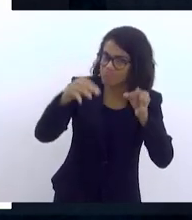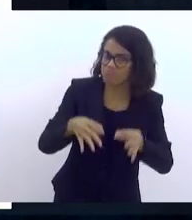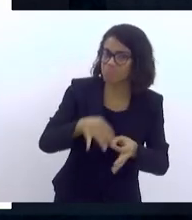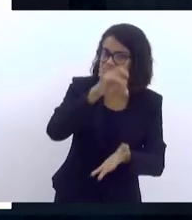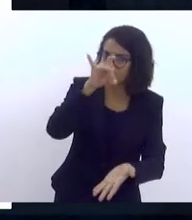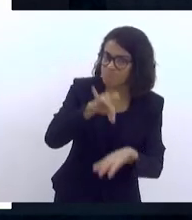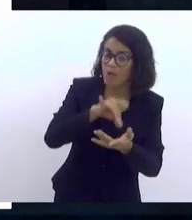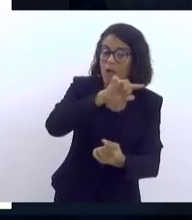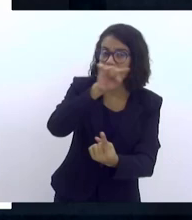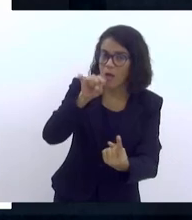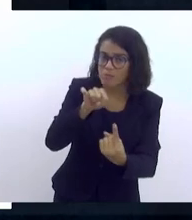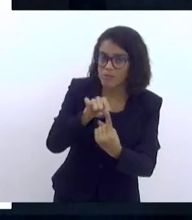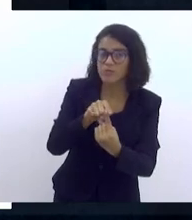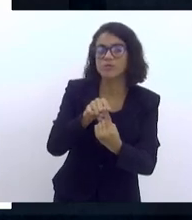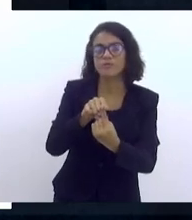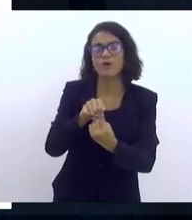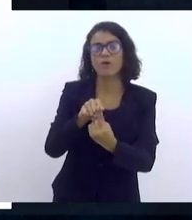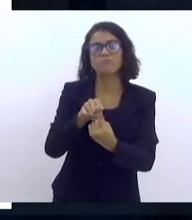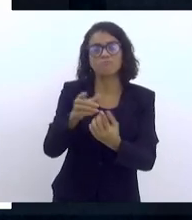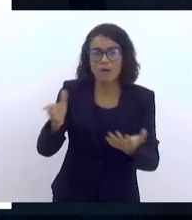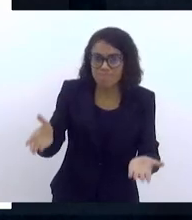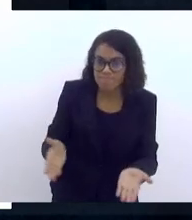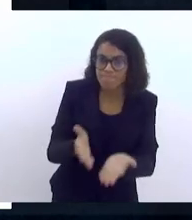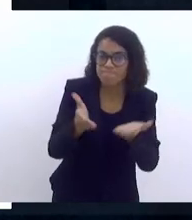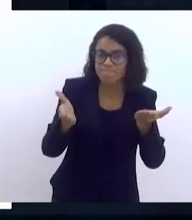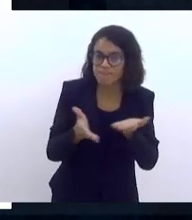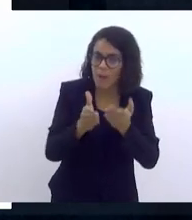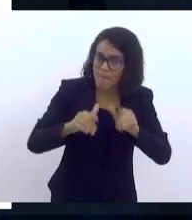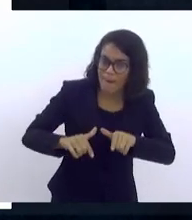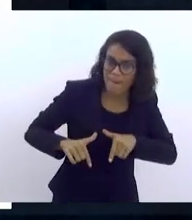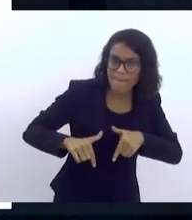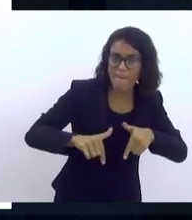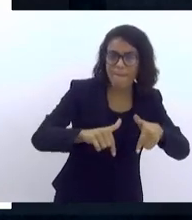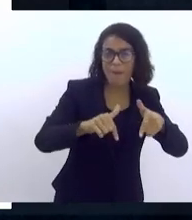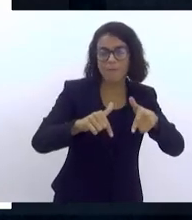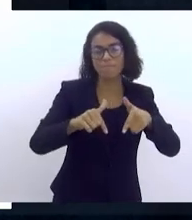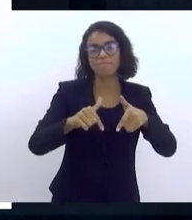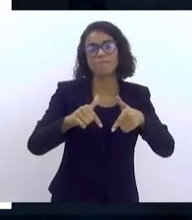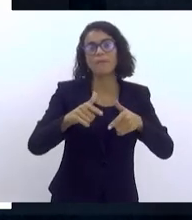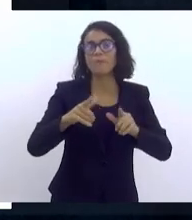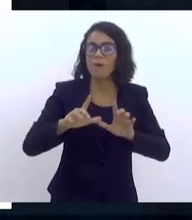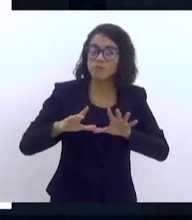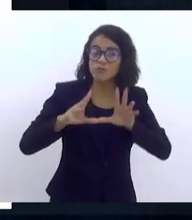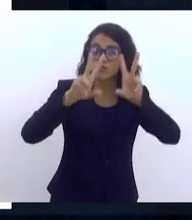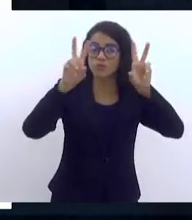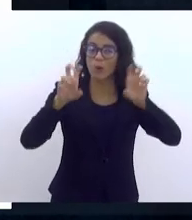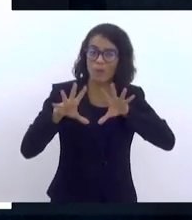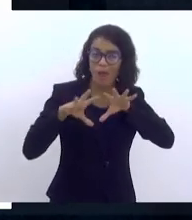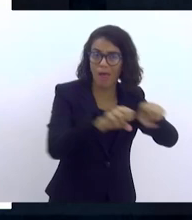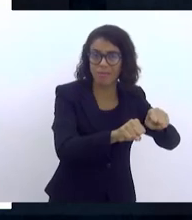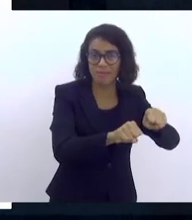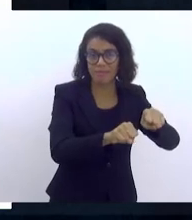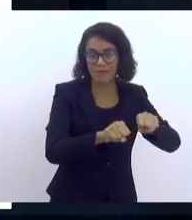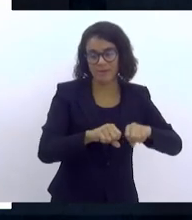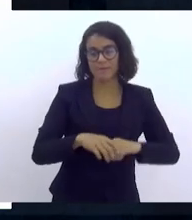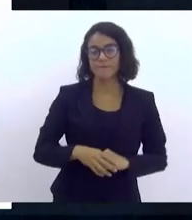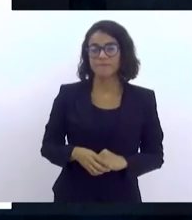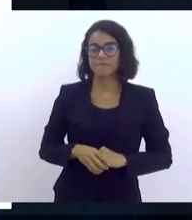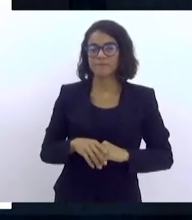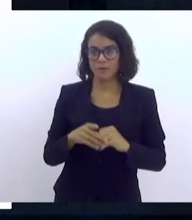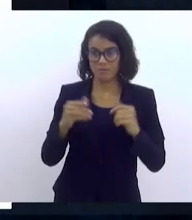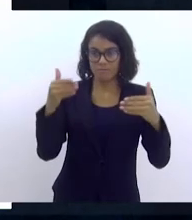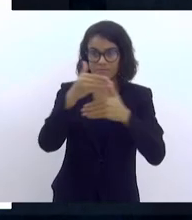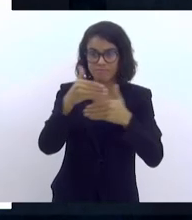e objetivas a serem implementadas de modo a enfrentar a questão dos ataques. Pode passar, por favor, o próximo